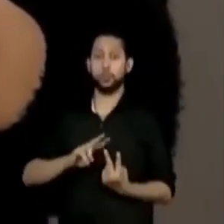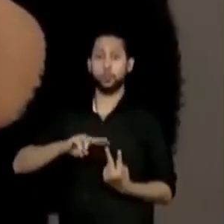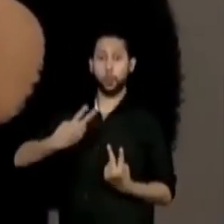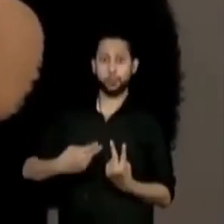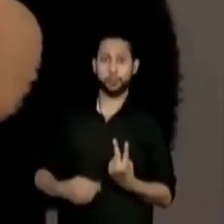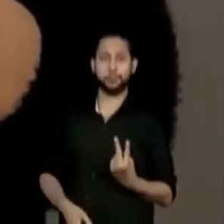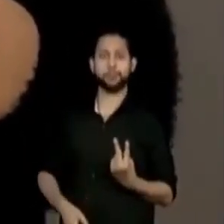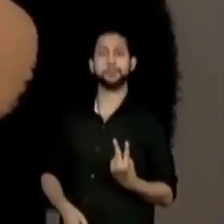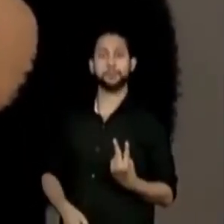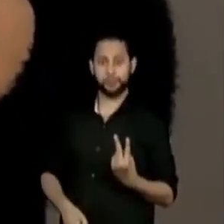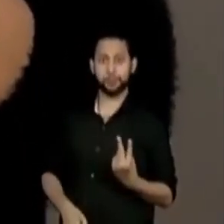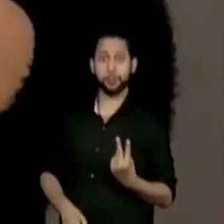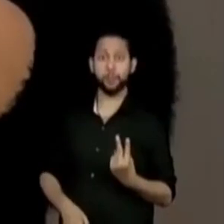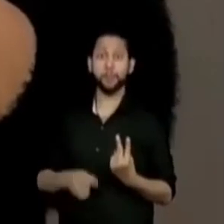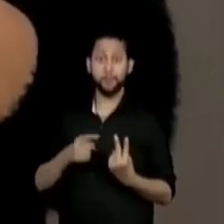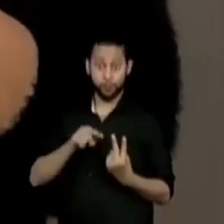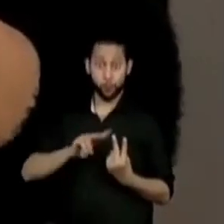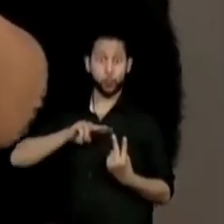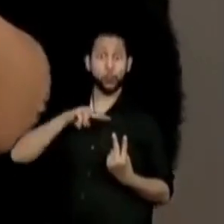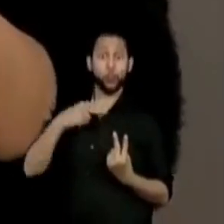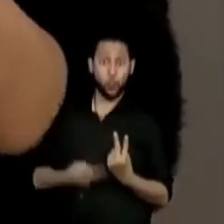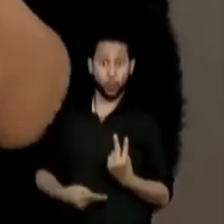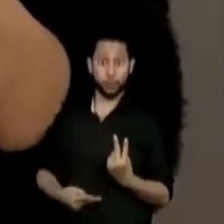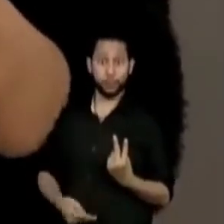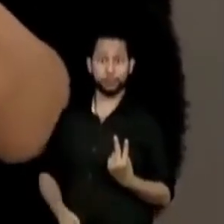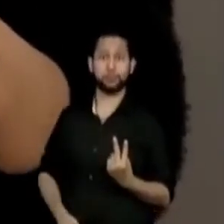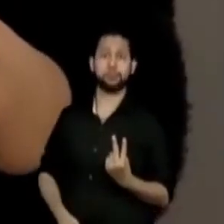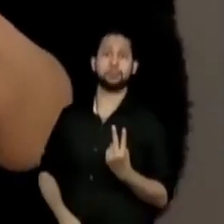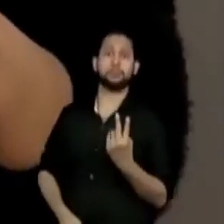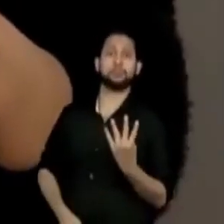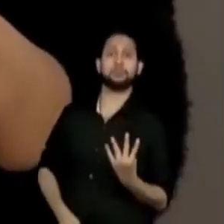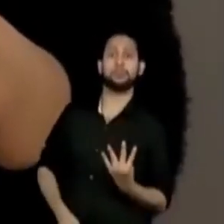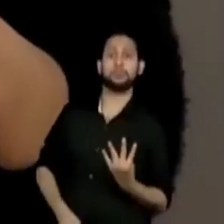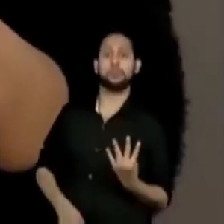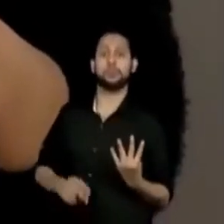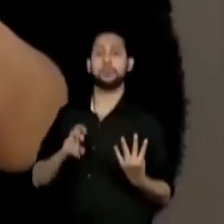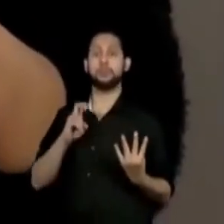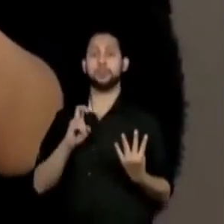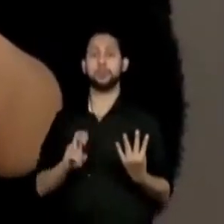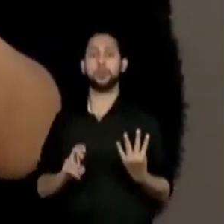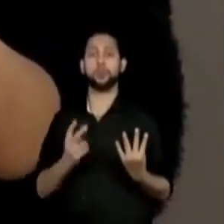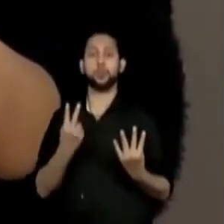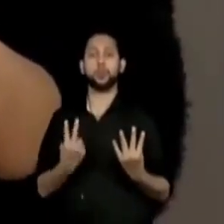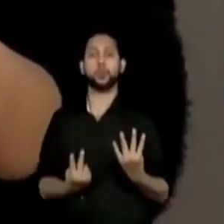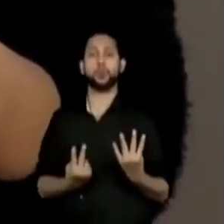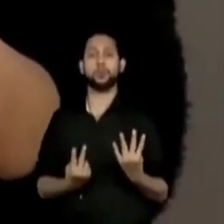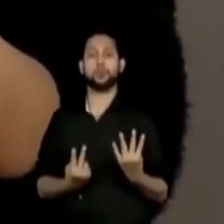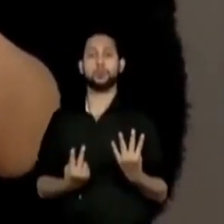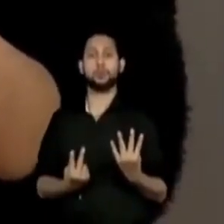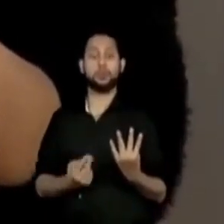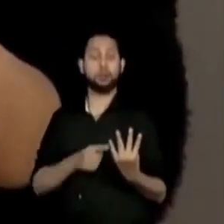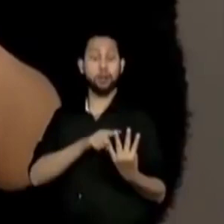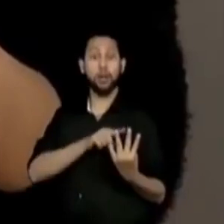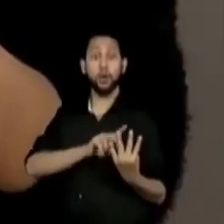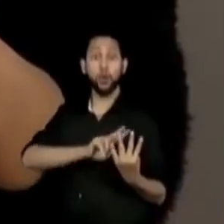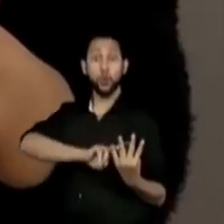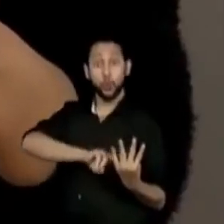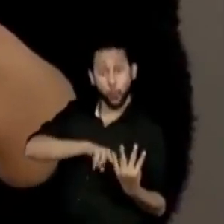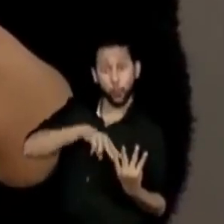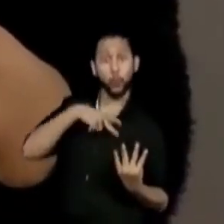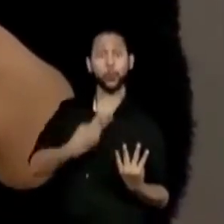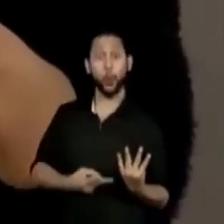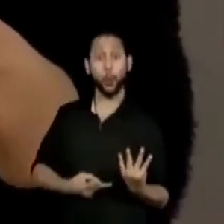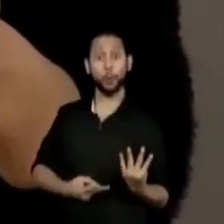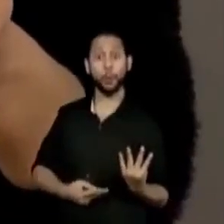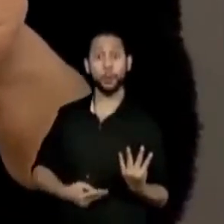Ok? Aí, o dobro de 26? 52. E o dobro